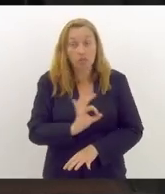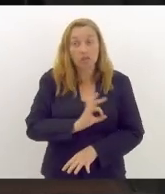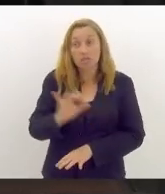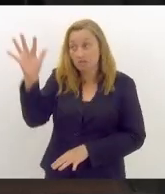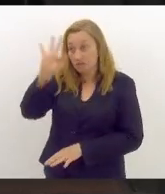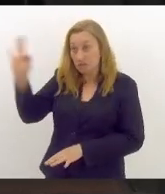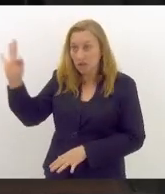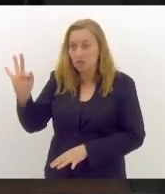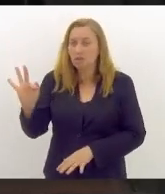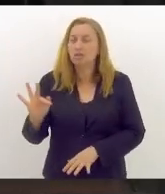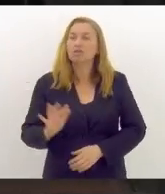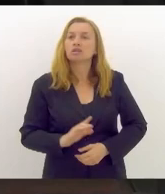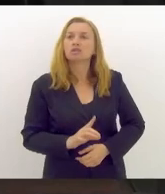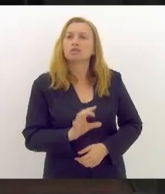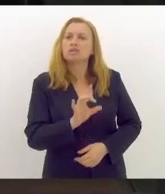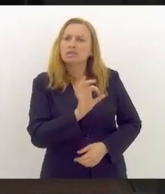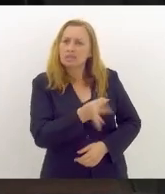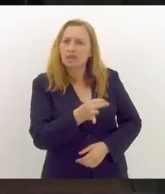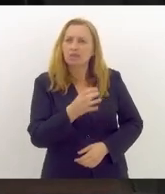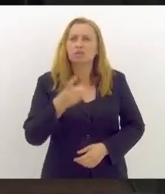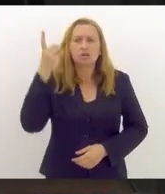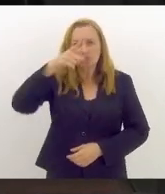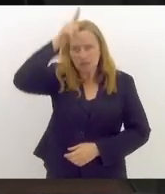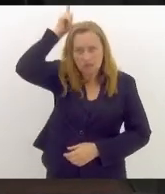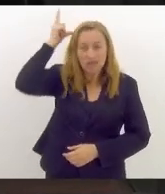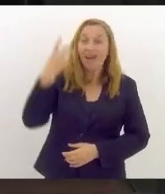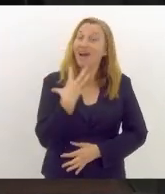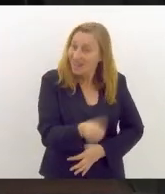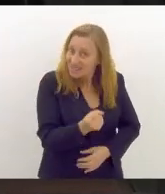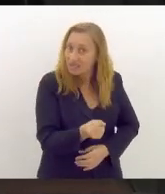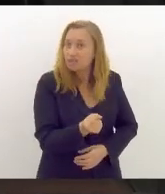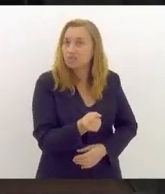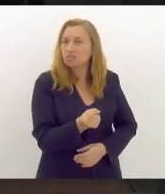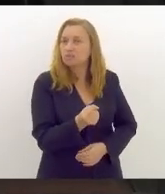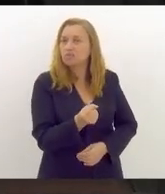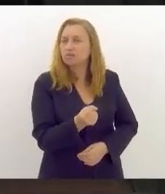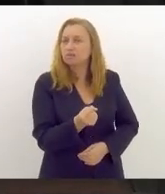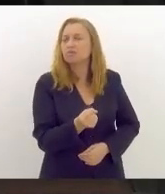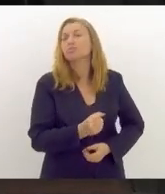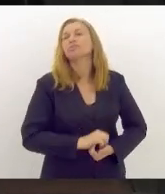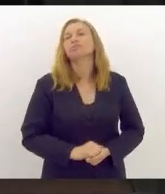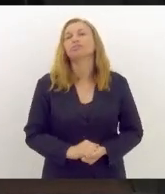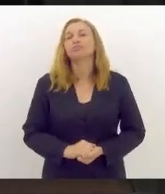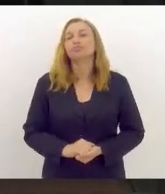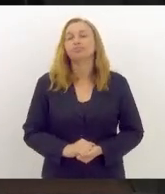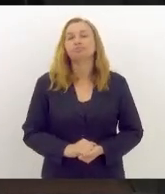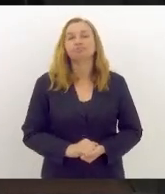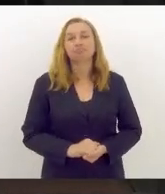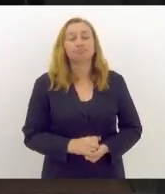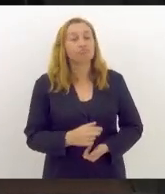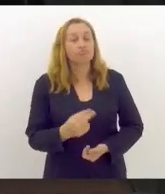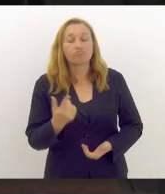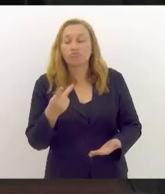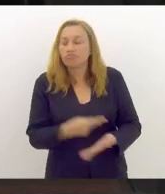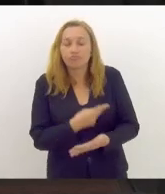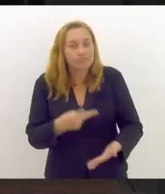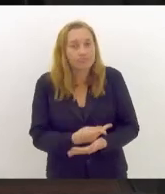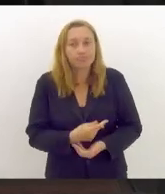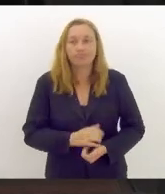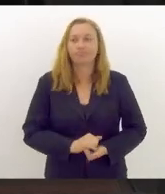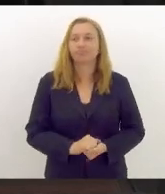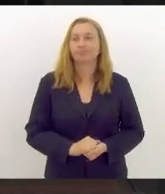está, no mínimo, Luiz Paulo, no mínimo, prevaricando. No mínimo. No mínimo. É patética. É